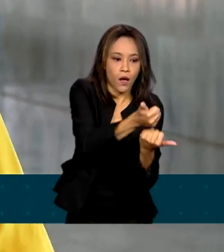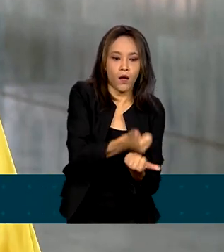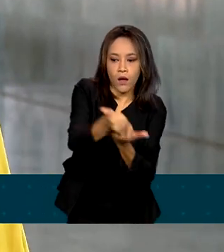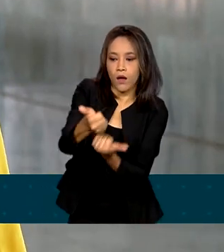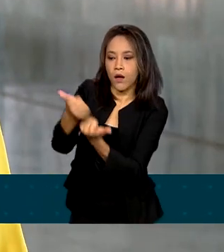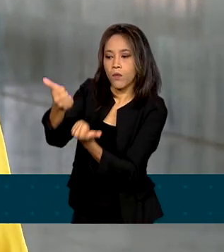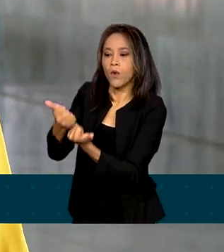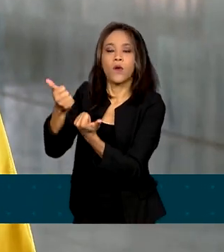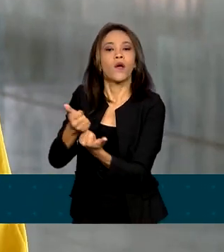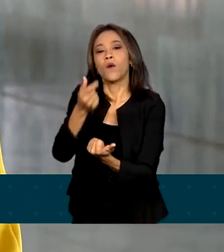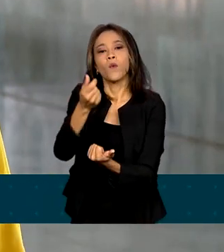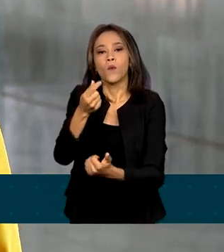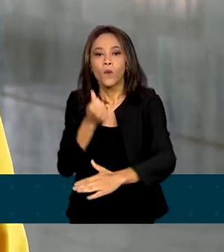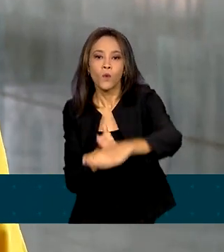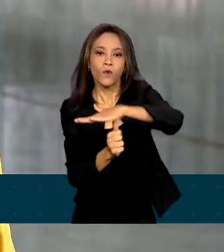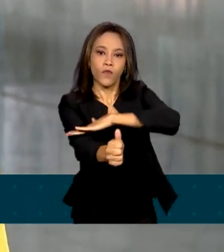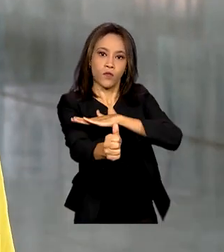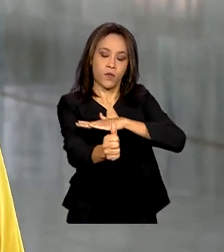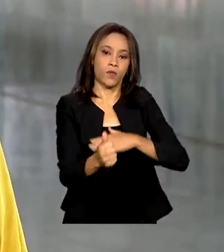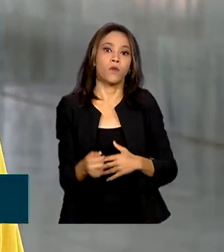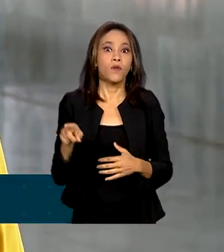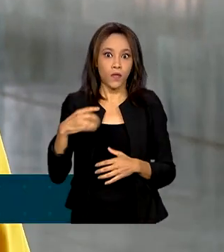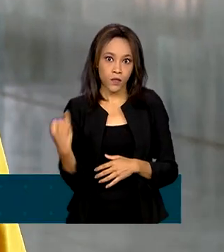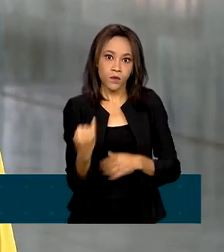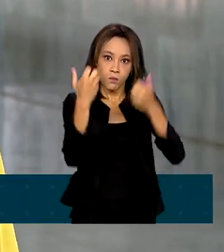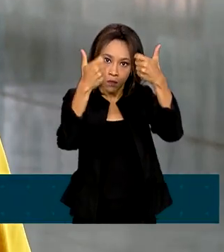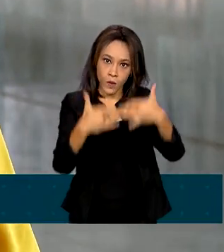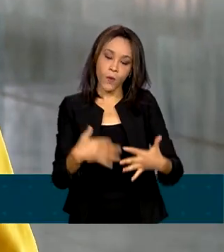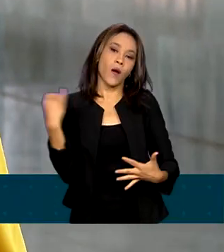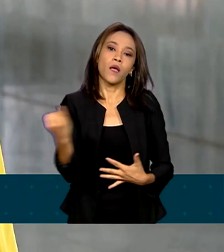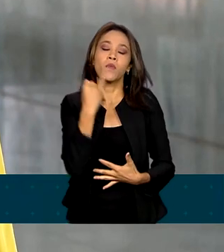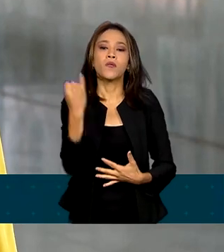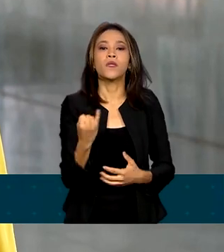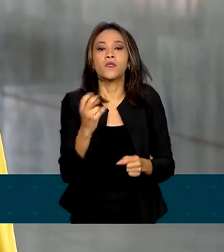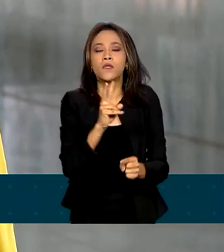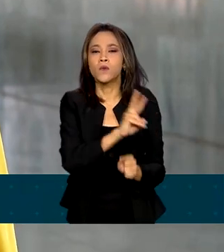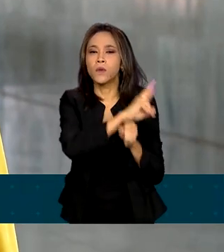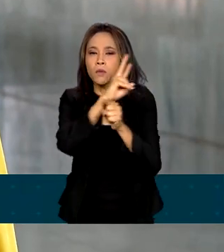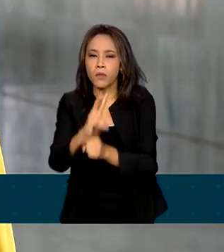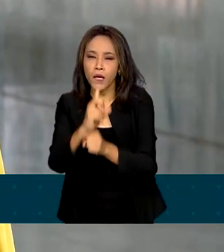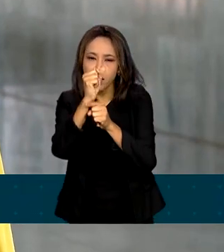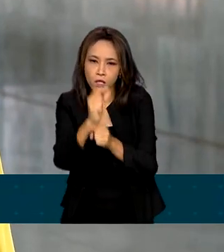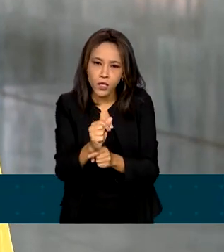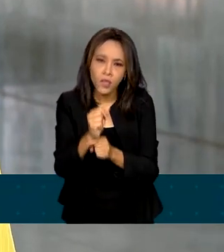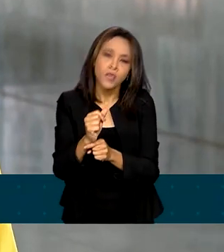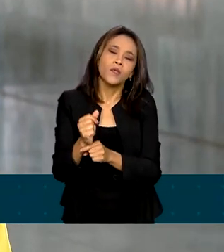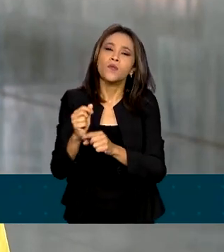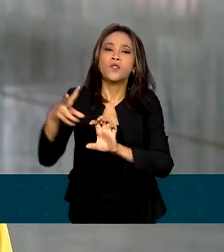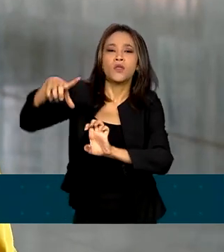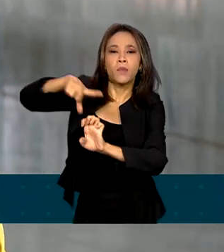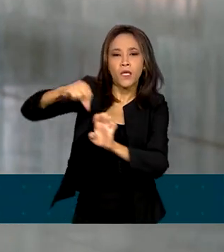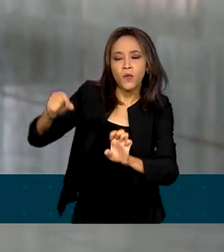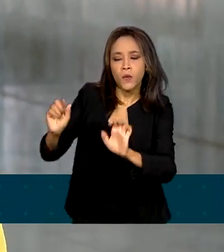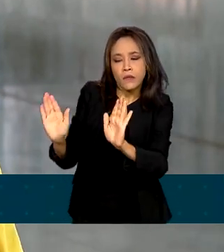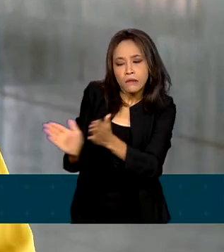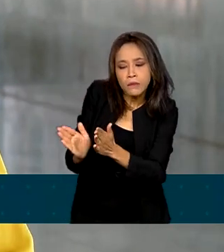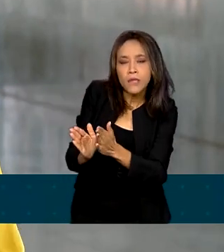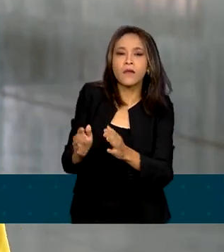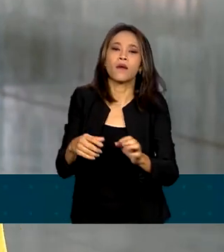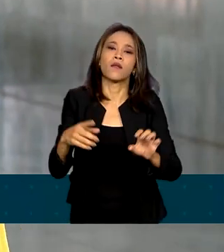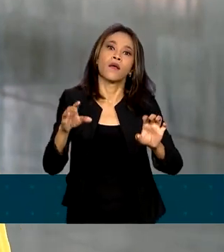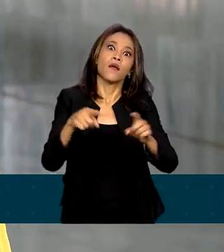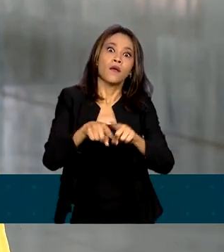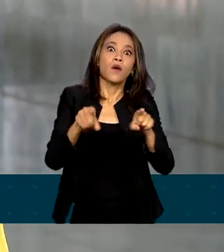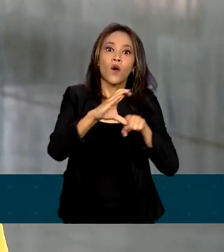e acrescentou a importância do financiamento de pequenos e médios empreendedores, cooperativas e